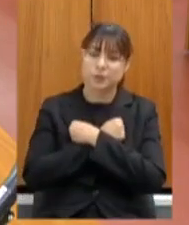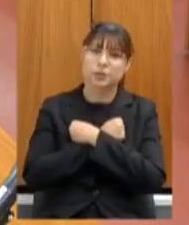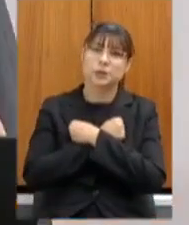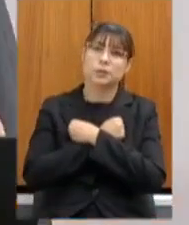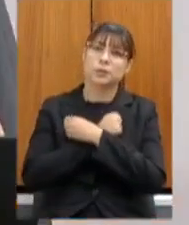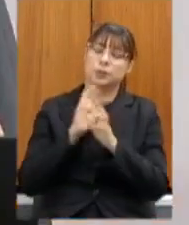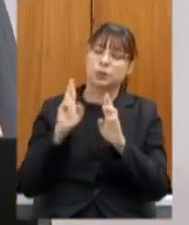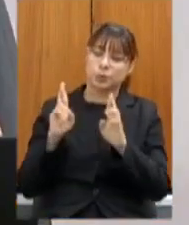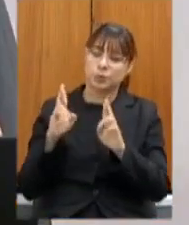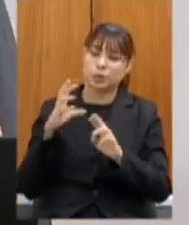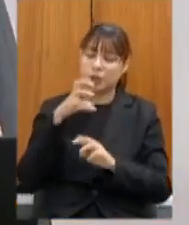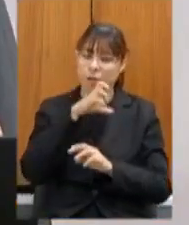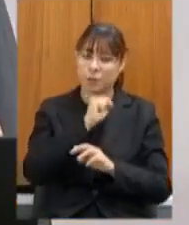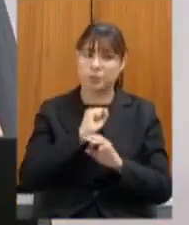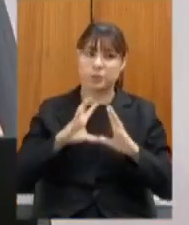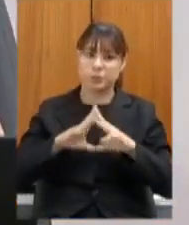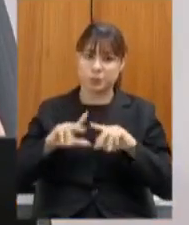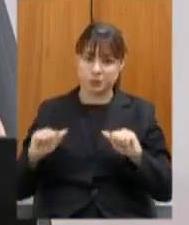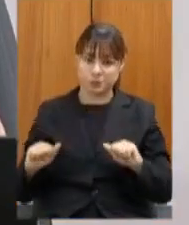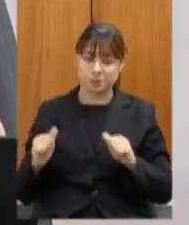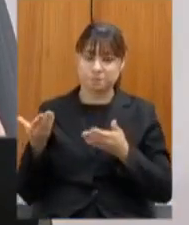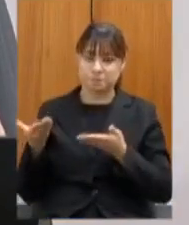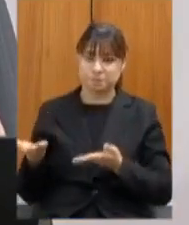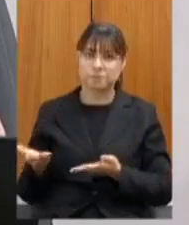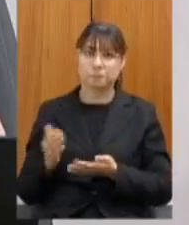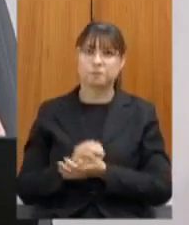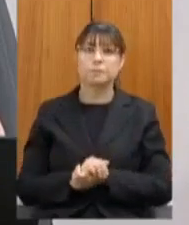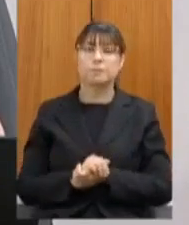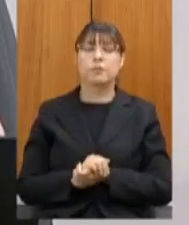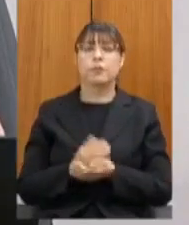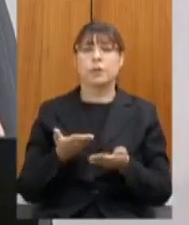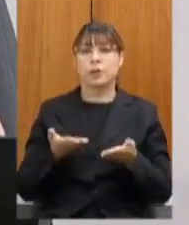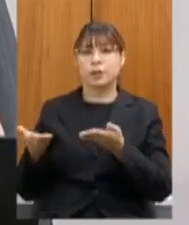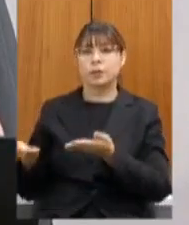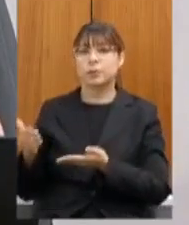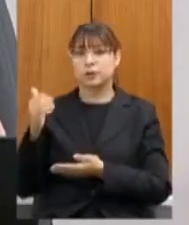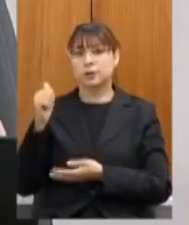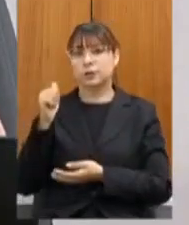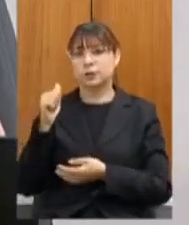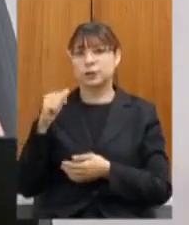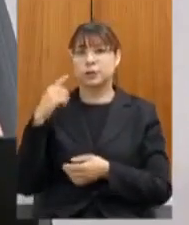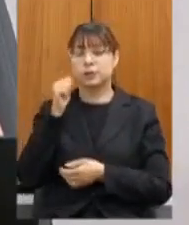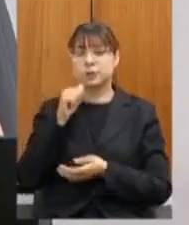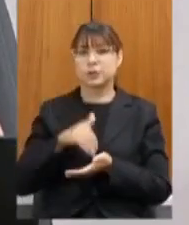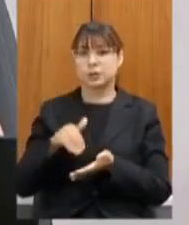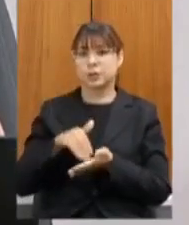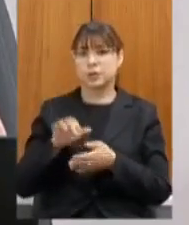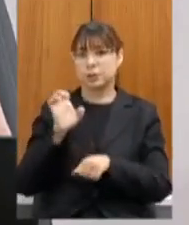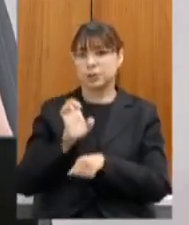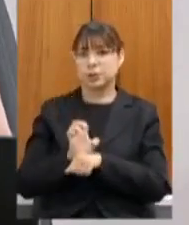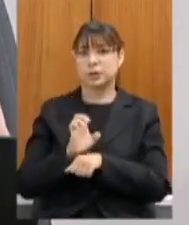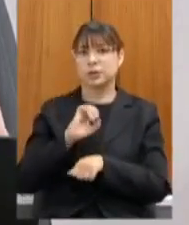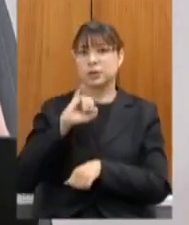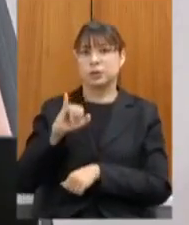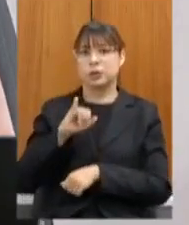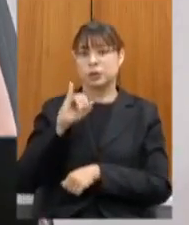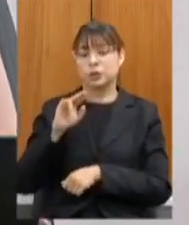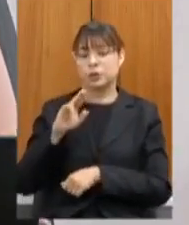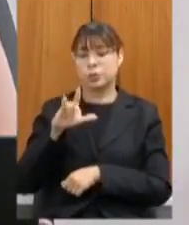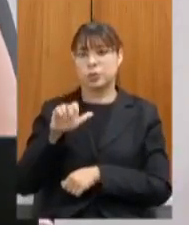votos de rápida recuperação passo as considerações da secretária de estado júlia santana